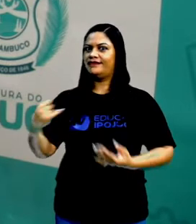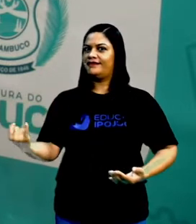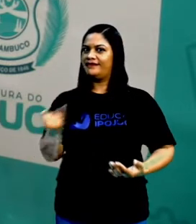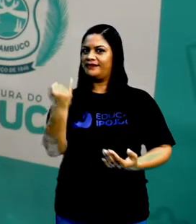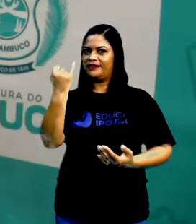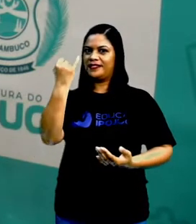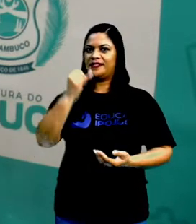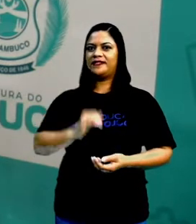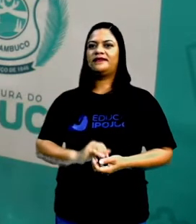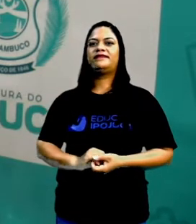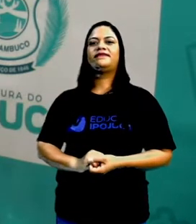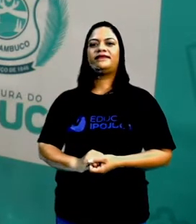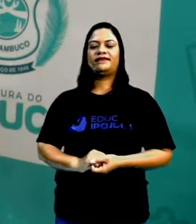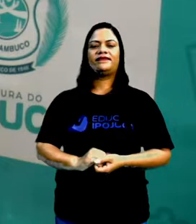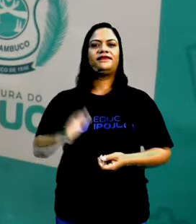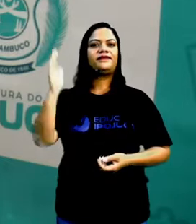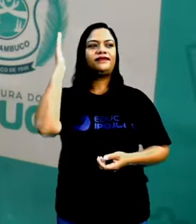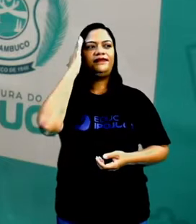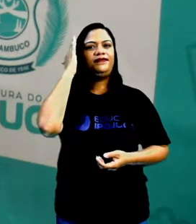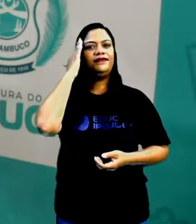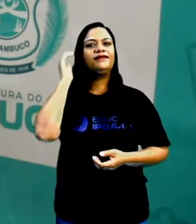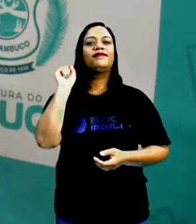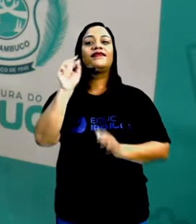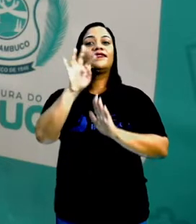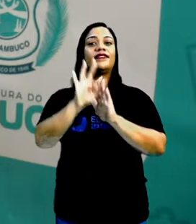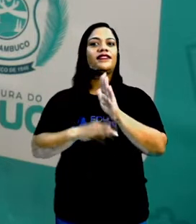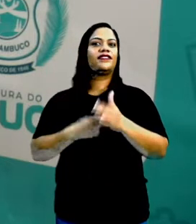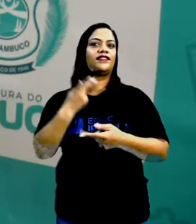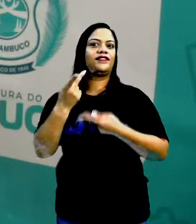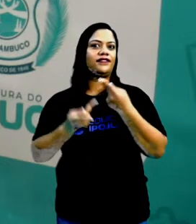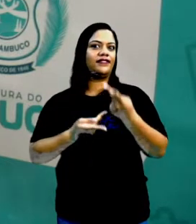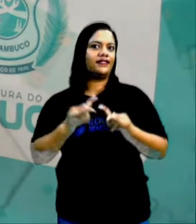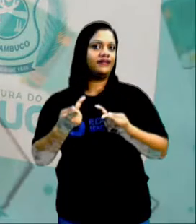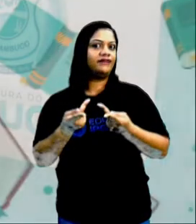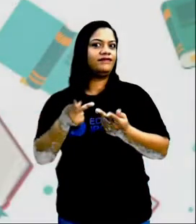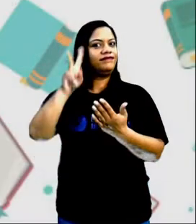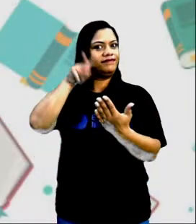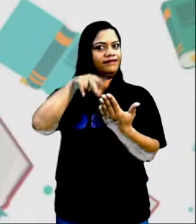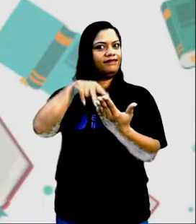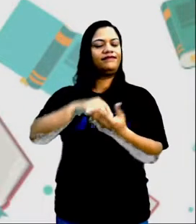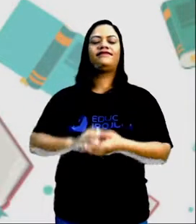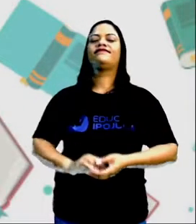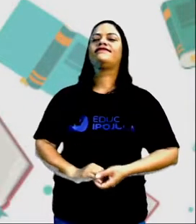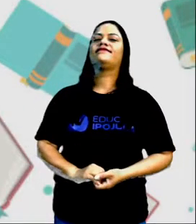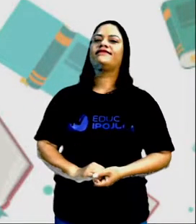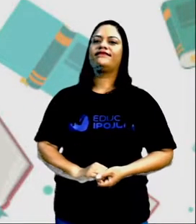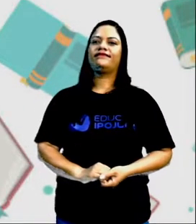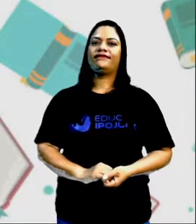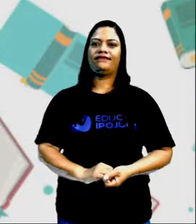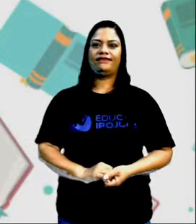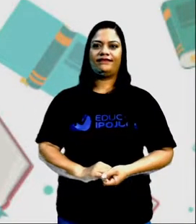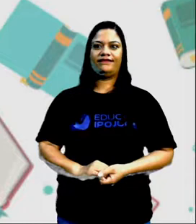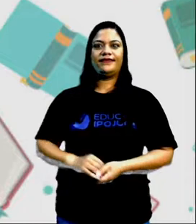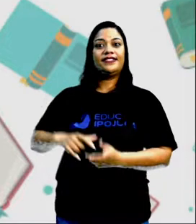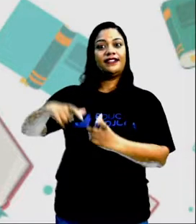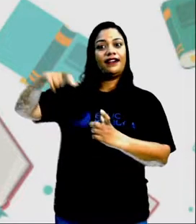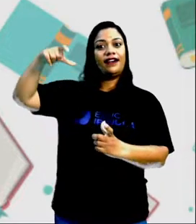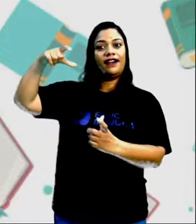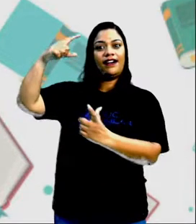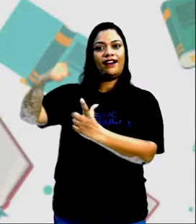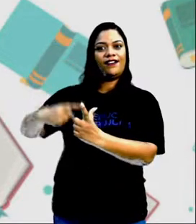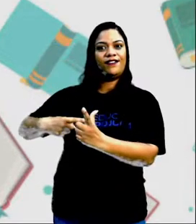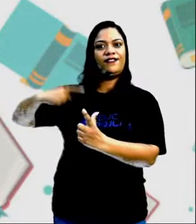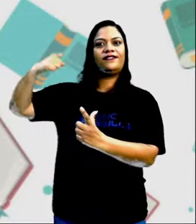importante, vamos entender o que o texto falou, vamos ler? A roda